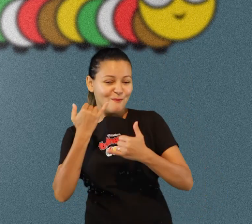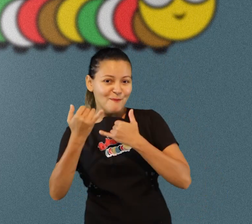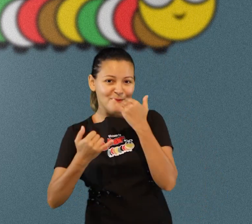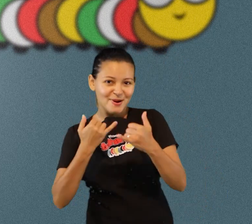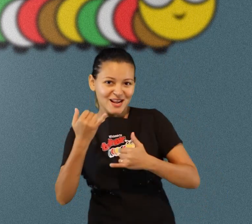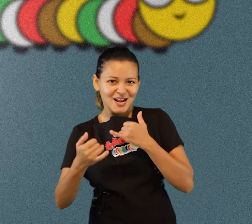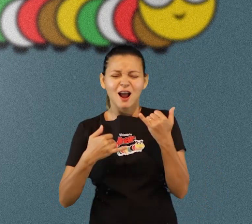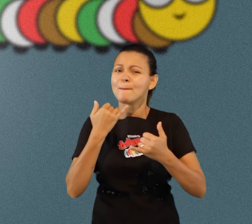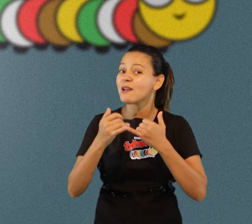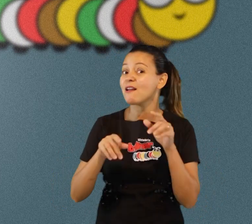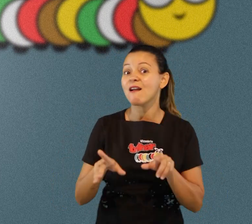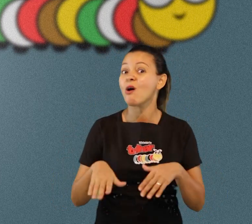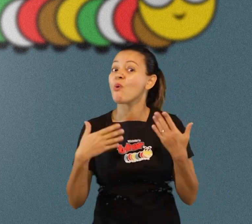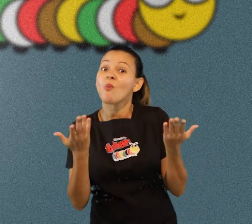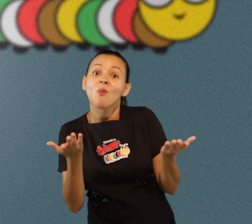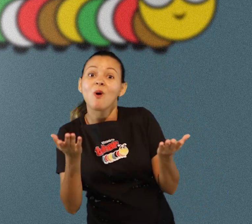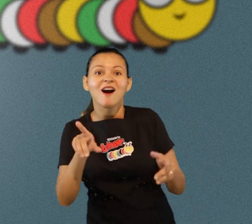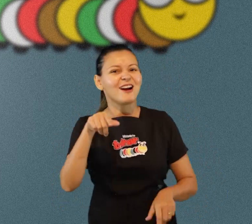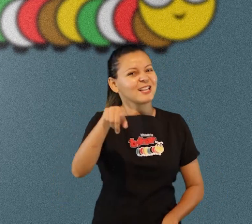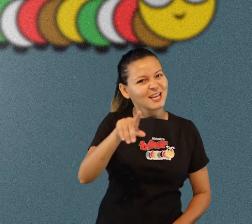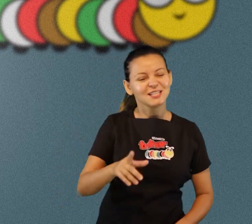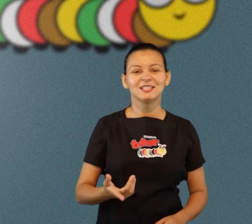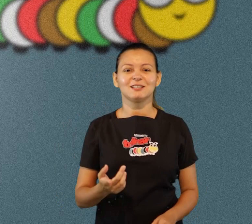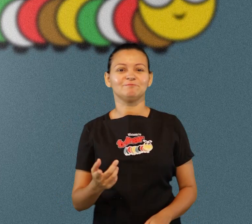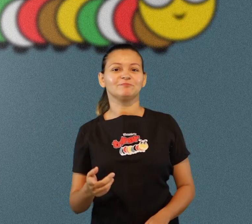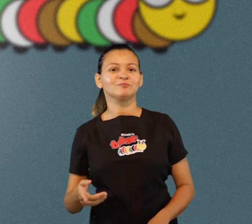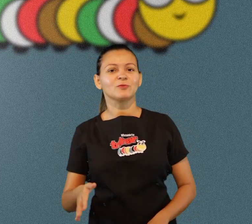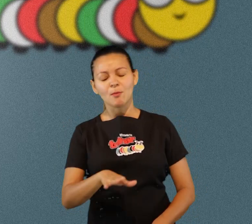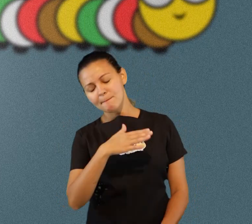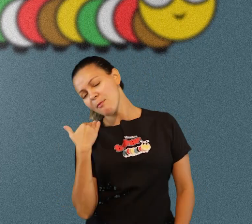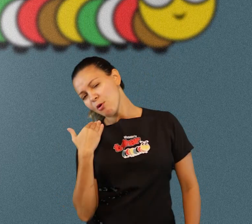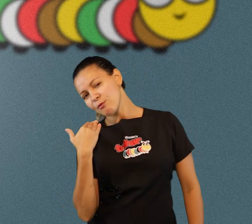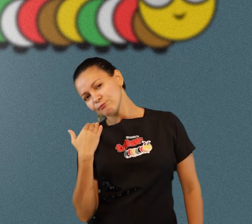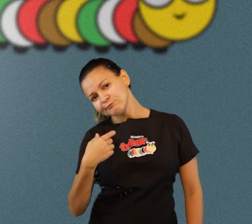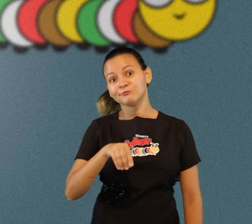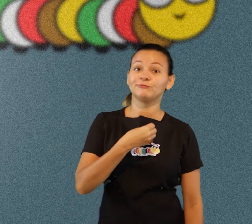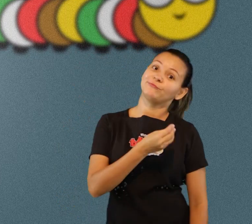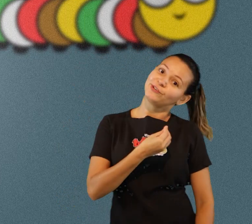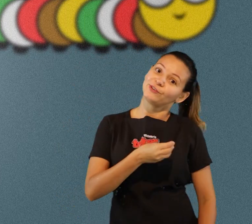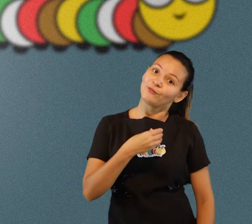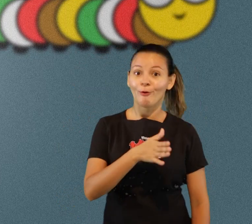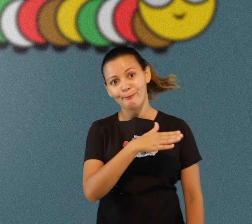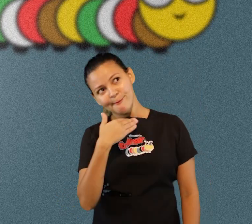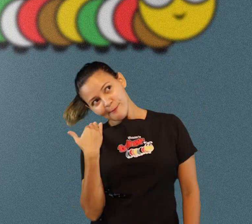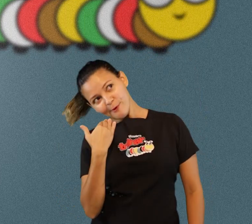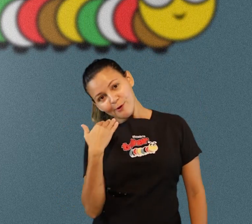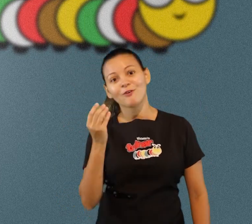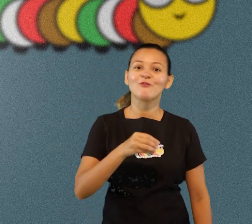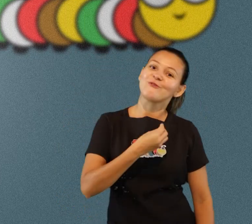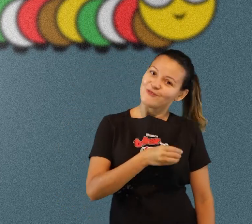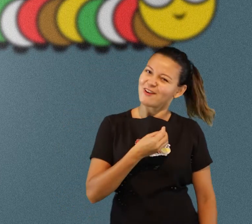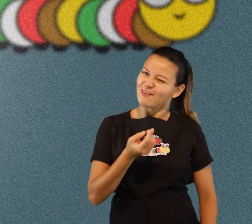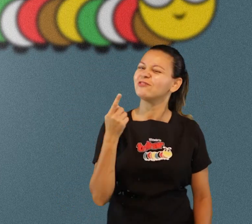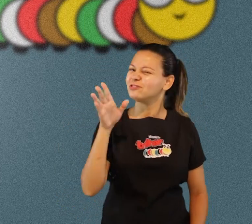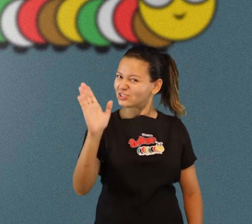morto vivo morto vivo não tem? então que você também já brincou eu acho que todo